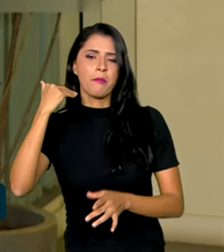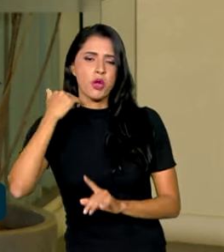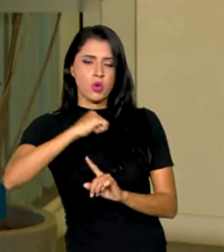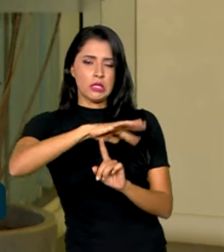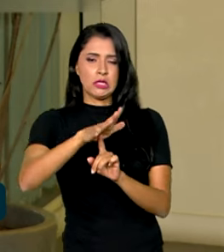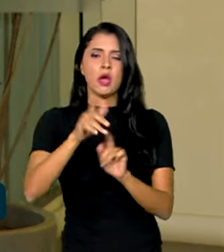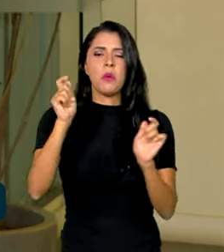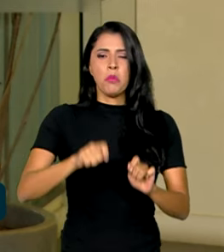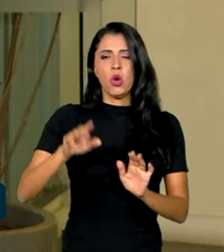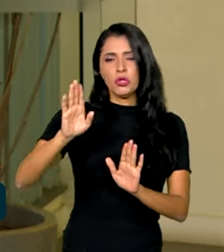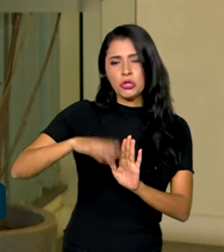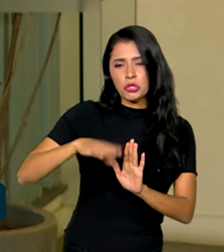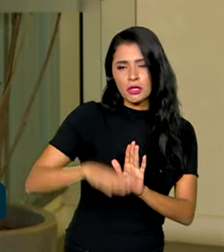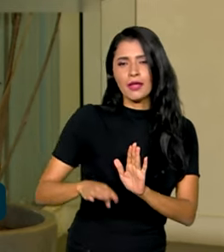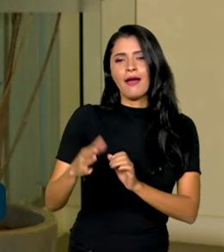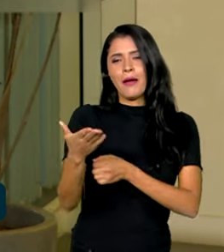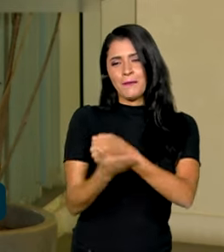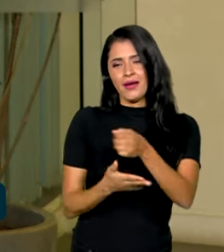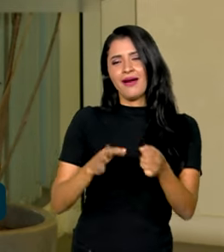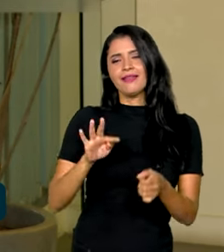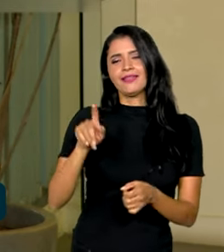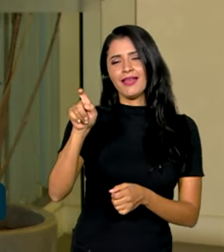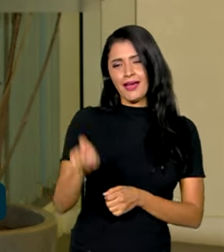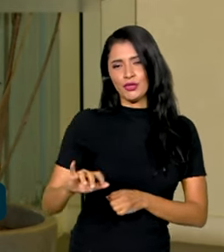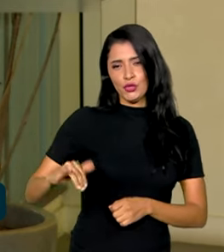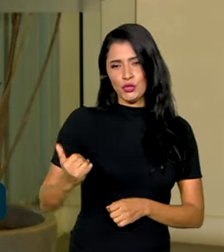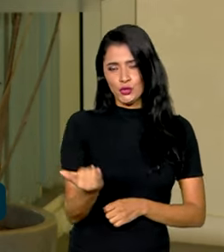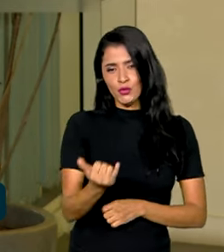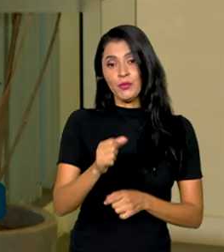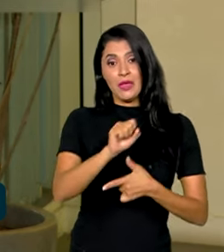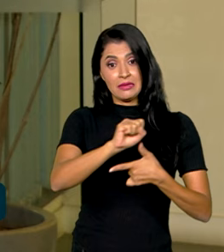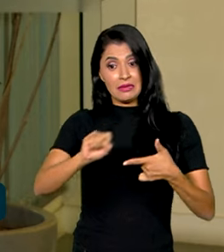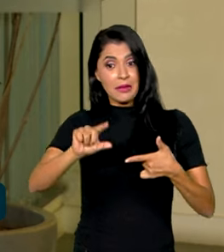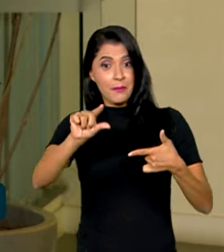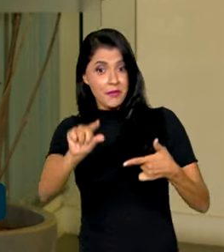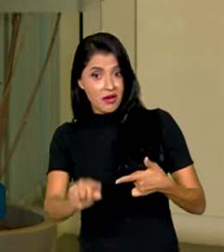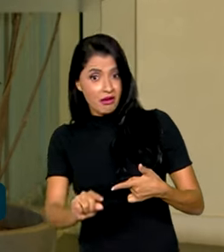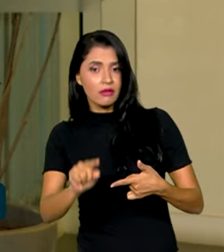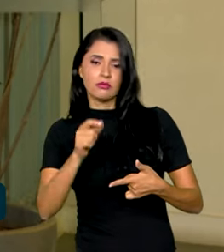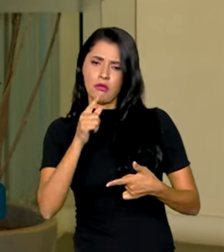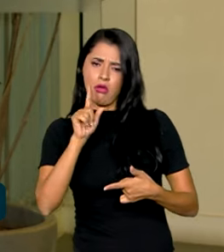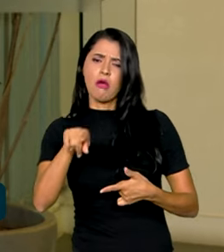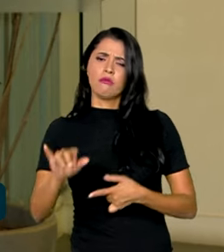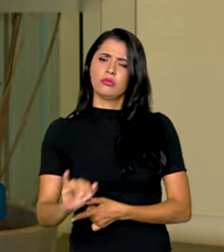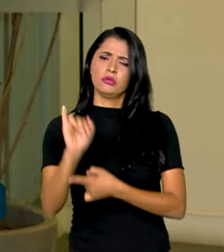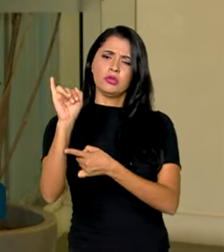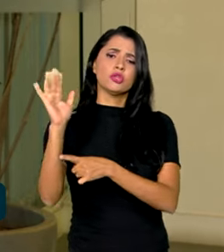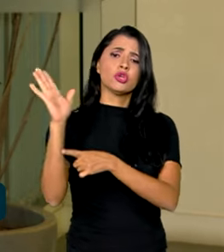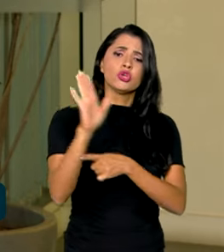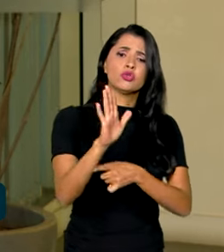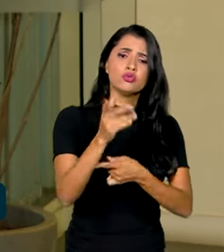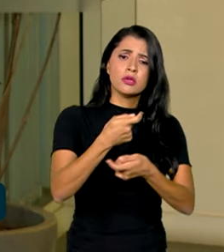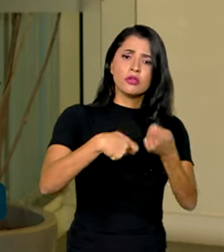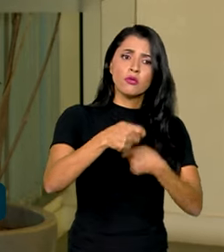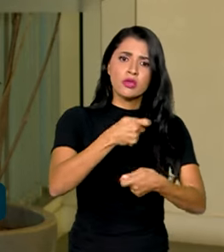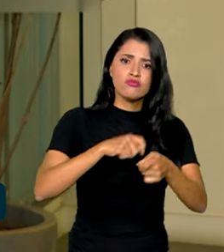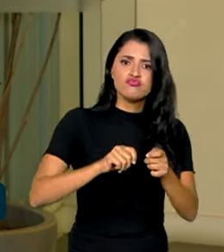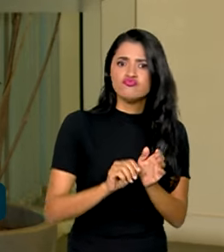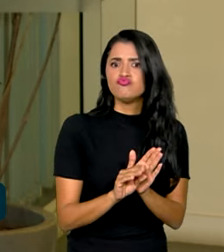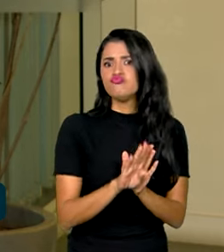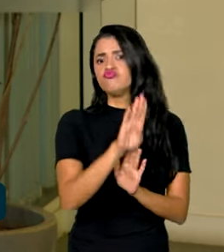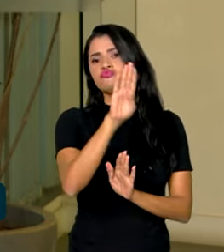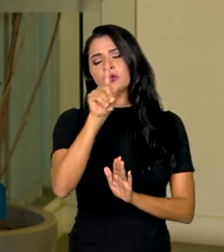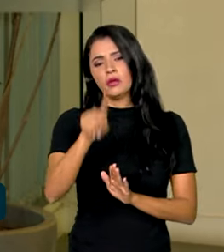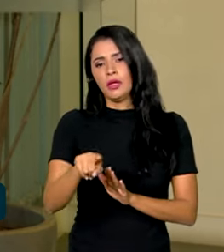fazer esses cortes na taxa básica de juros. Uma taxa selic mais baixa é importante porque ela ajuda no crescimento da economia, diminui o valor das